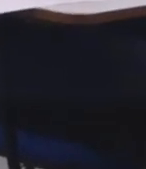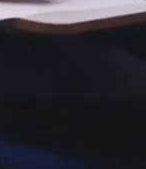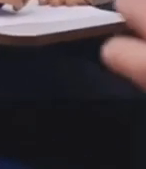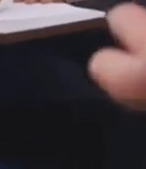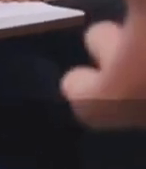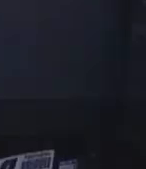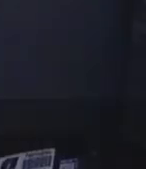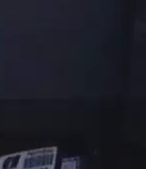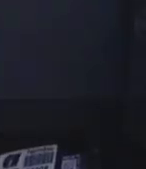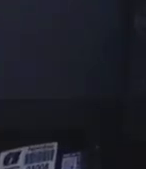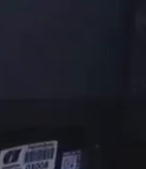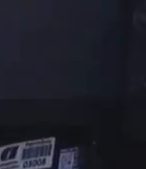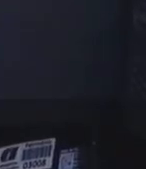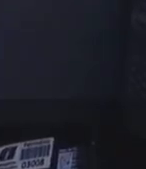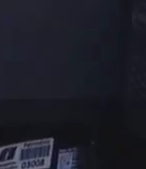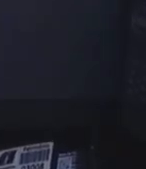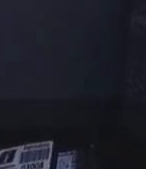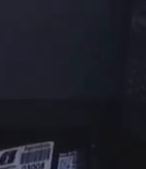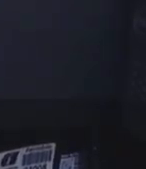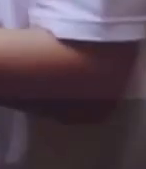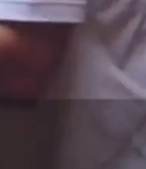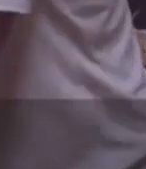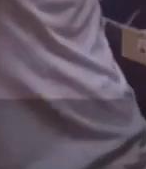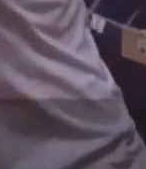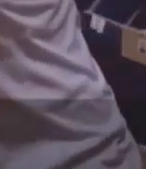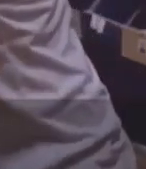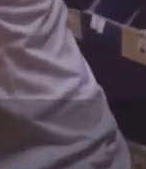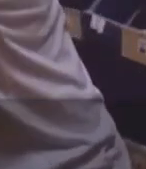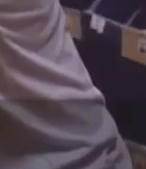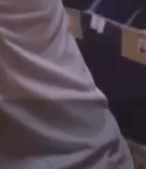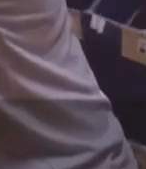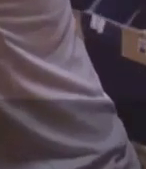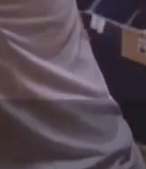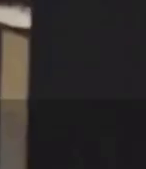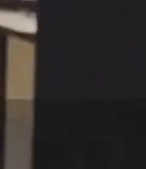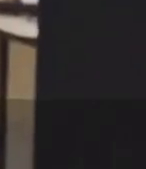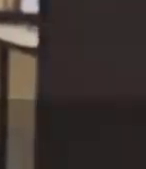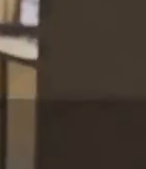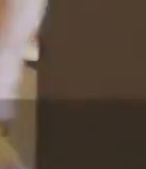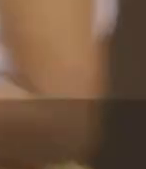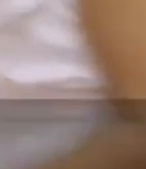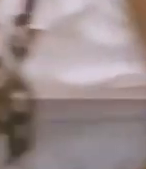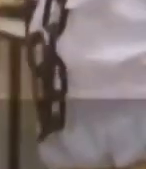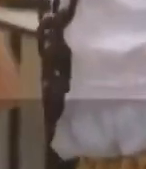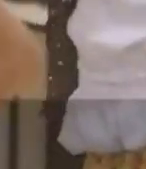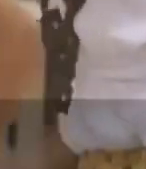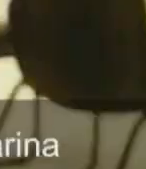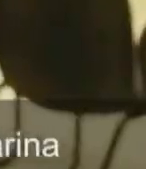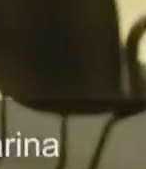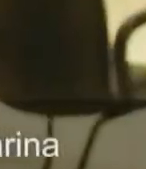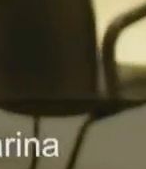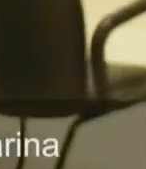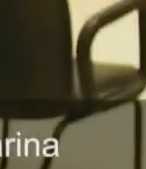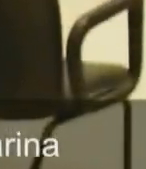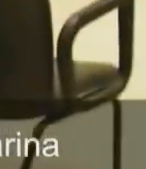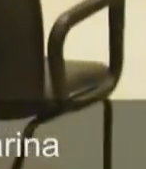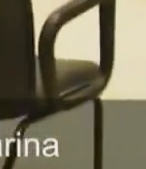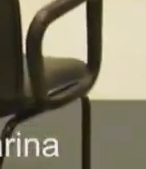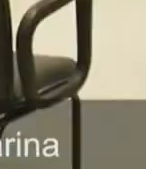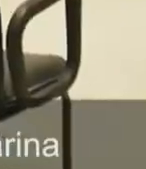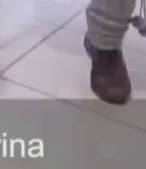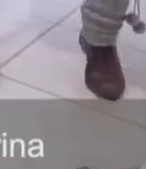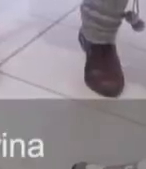Desenvolver pessoas, criar oportunidades, fortalecer empresas e transformar vidas. O Centro de